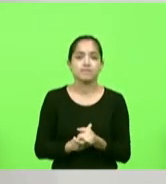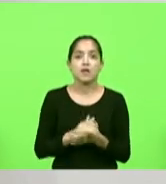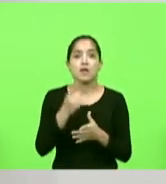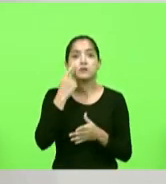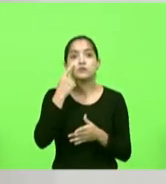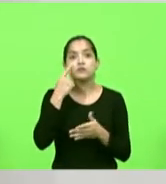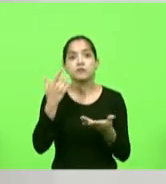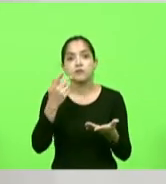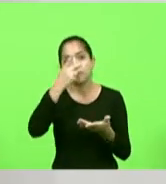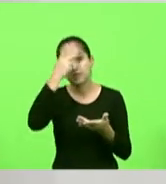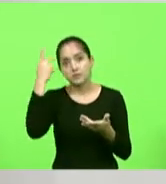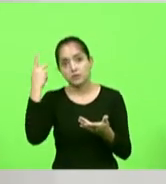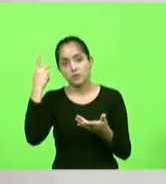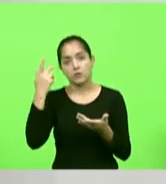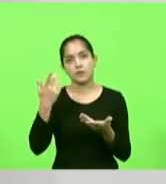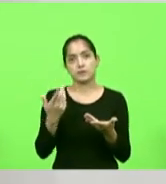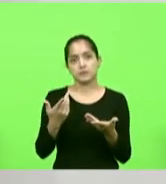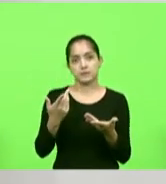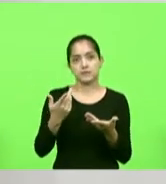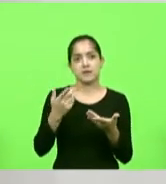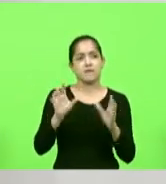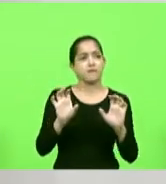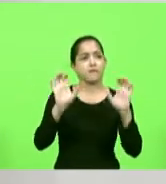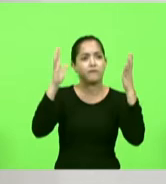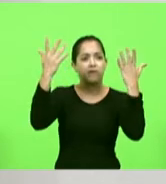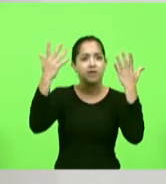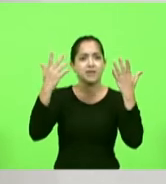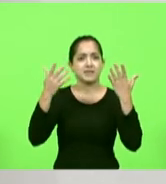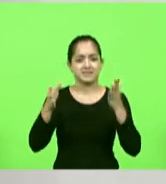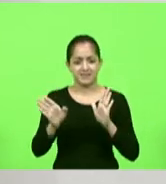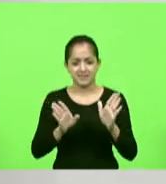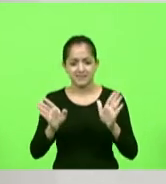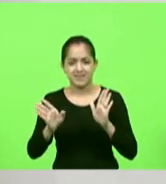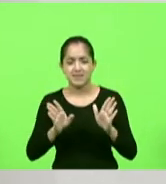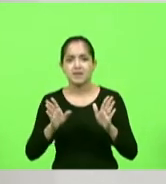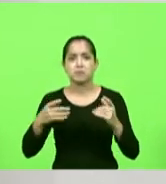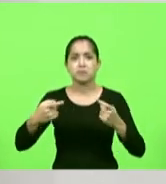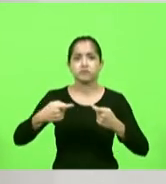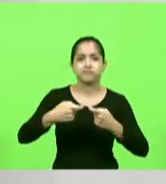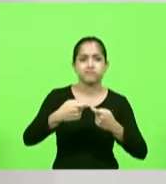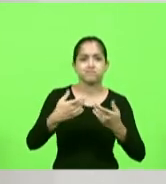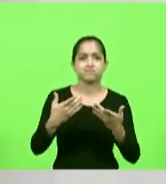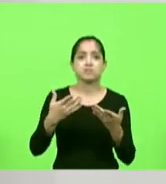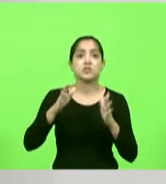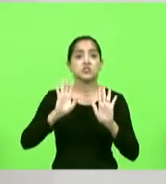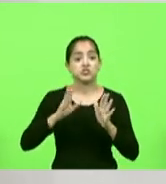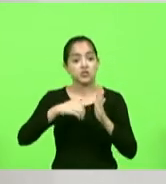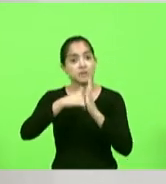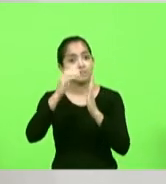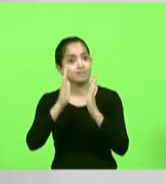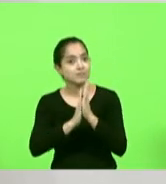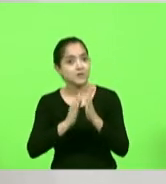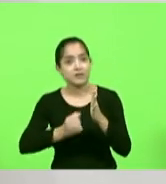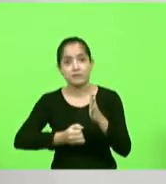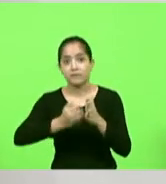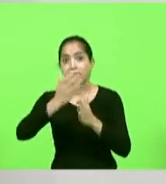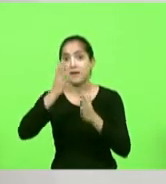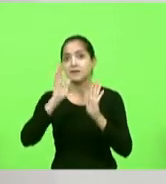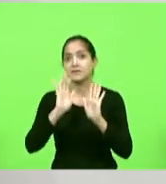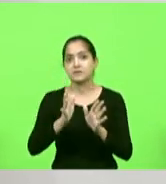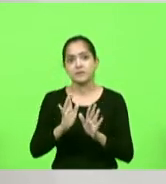também pessoas que fazendo festa em época de guerra e que já foram multadas não uma mas já são